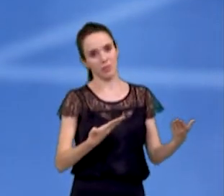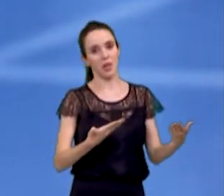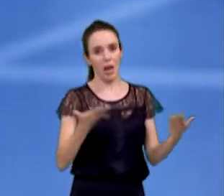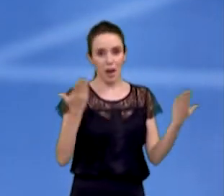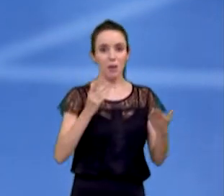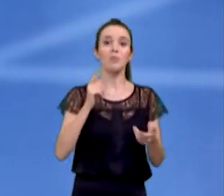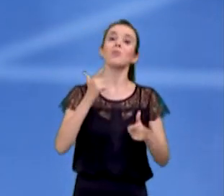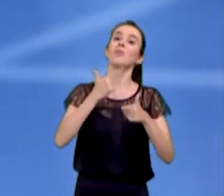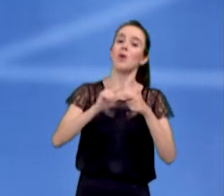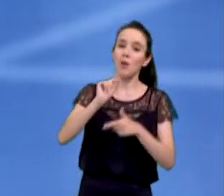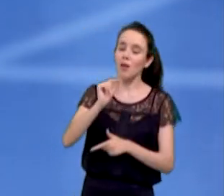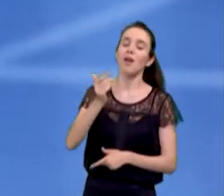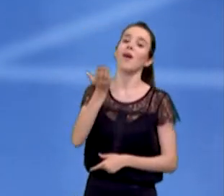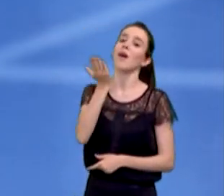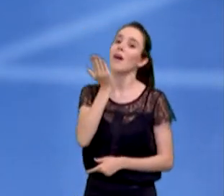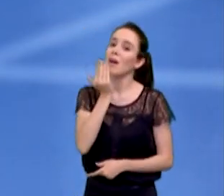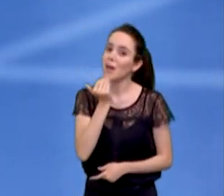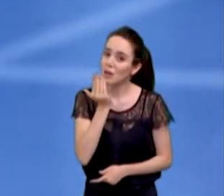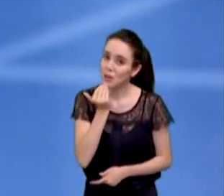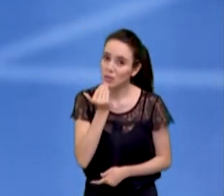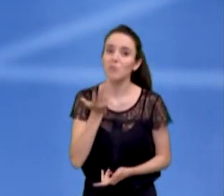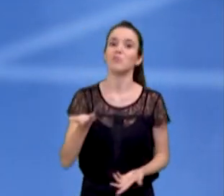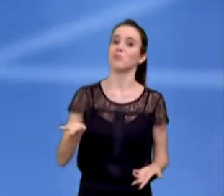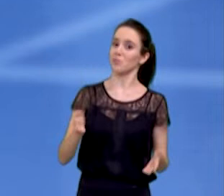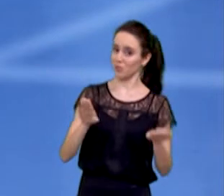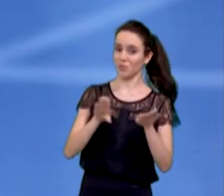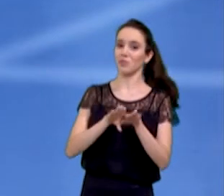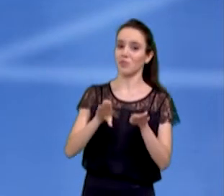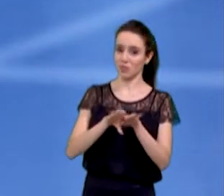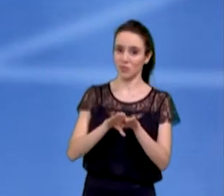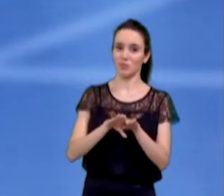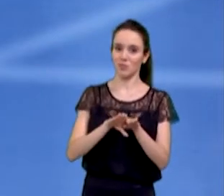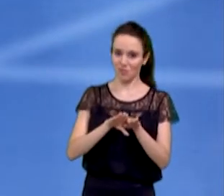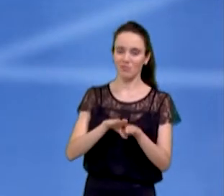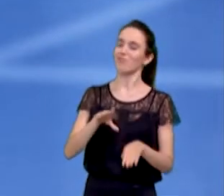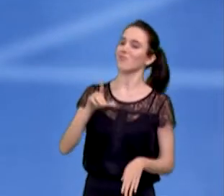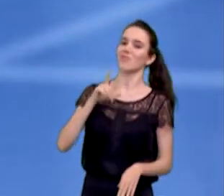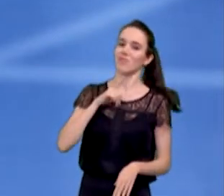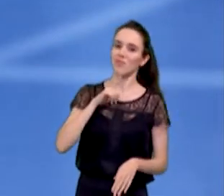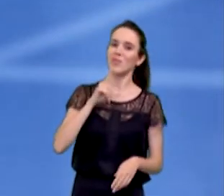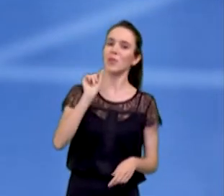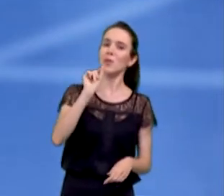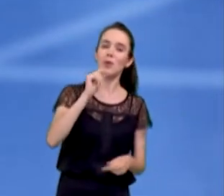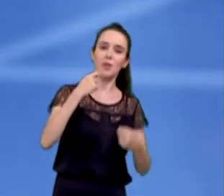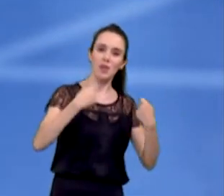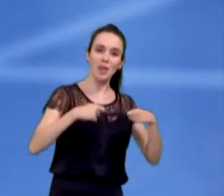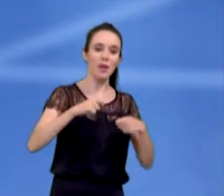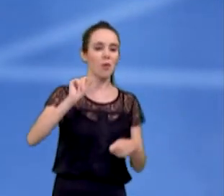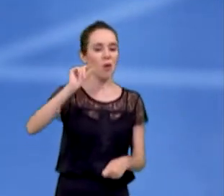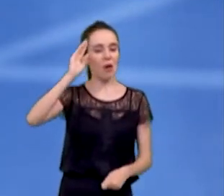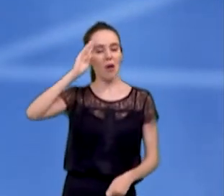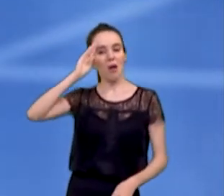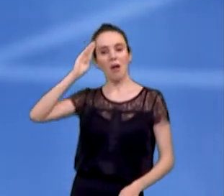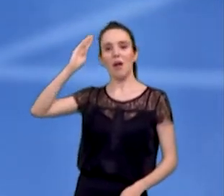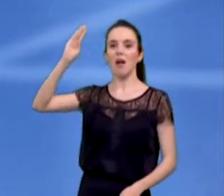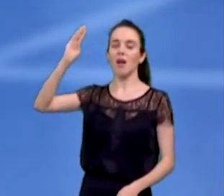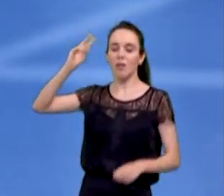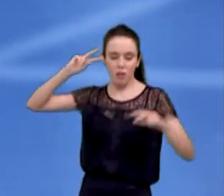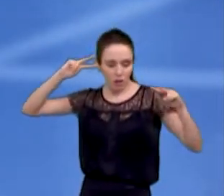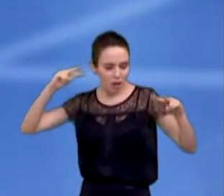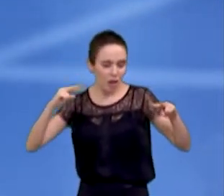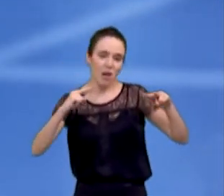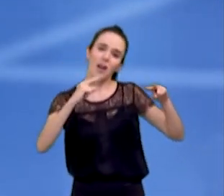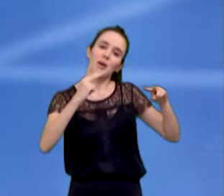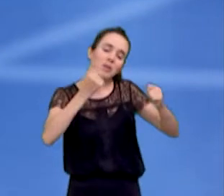alimentar é muito importante, houve a necessidade de privilegiar realmente o olhar